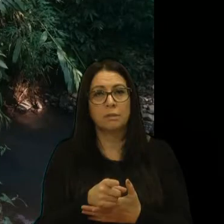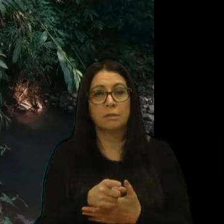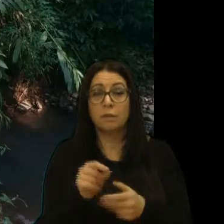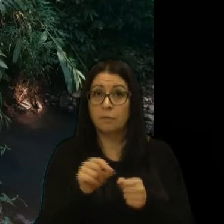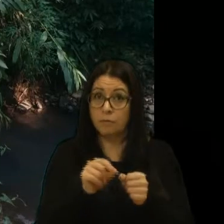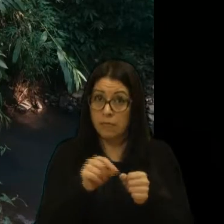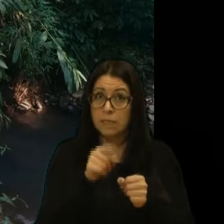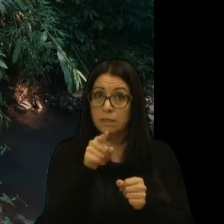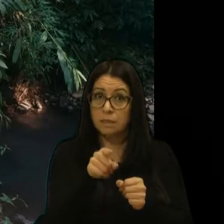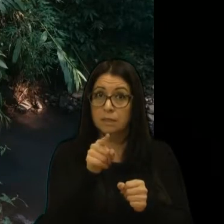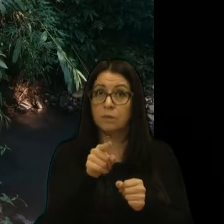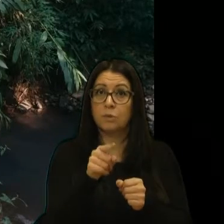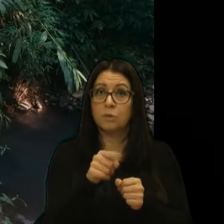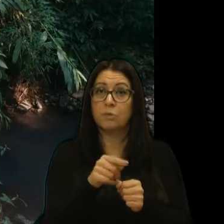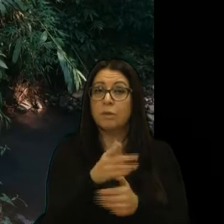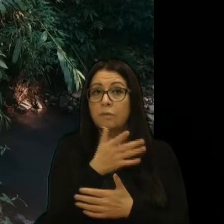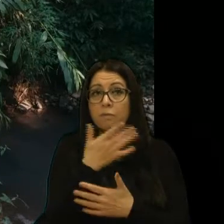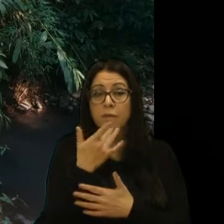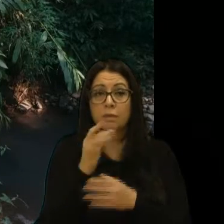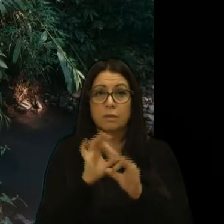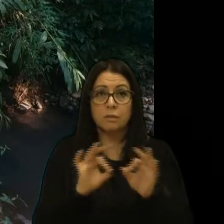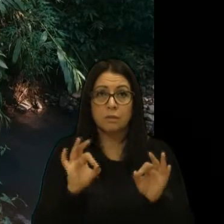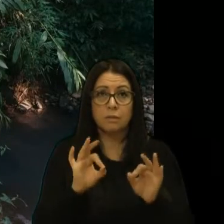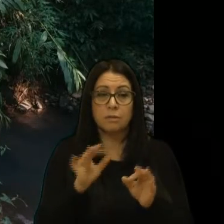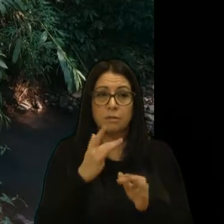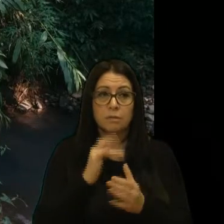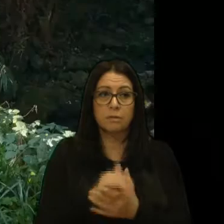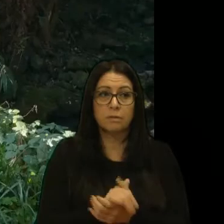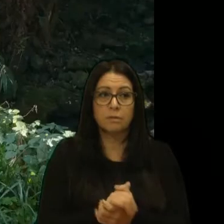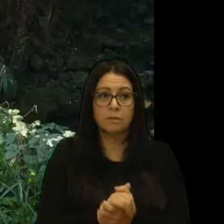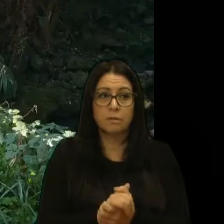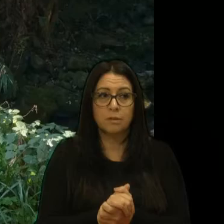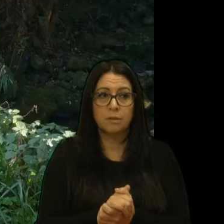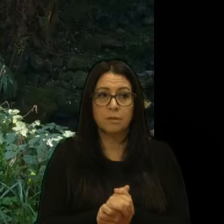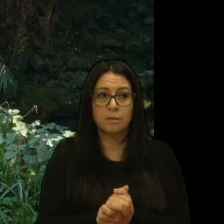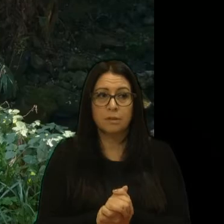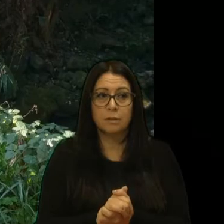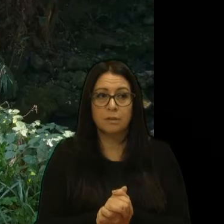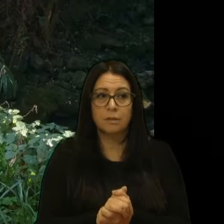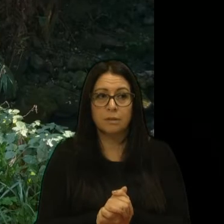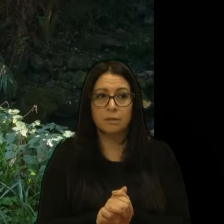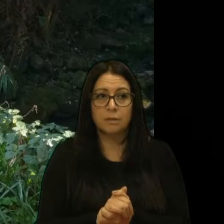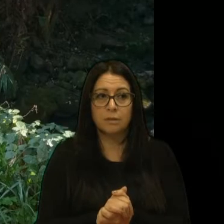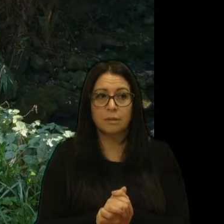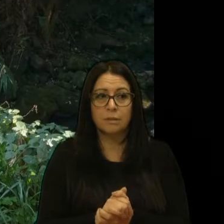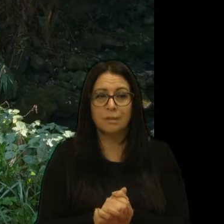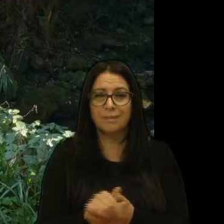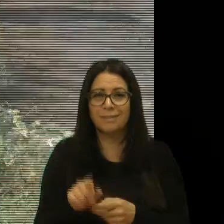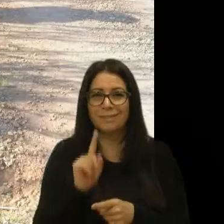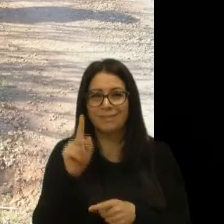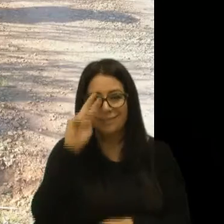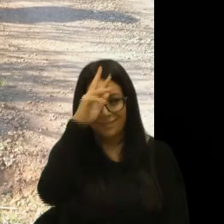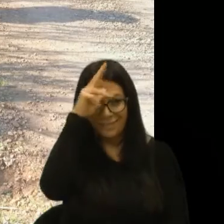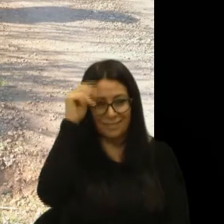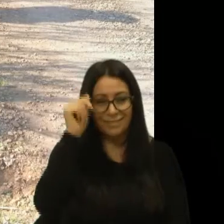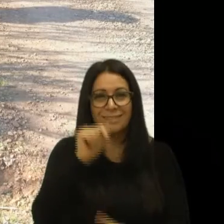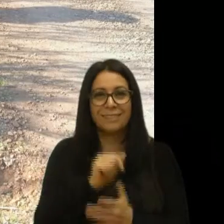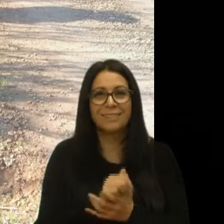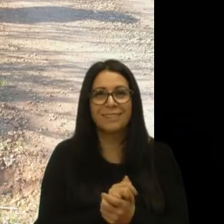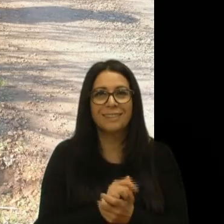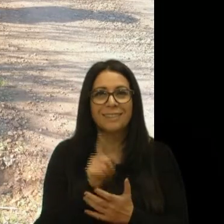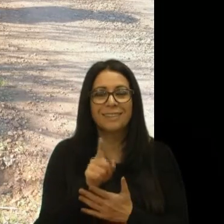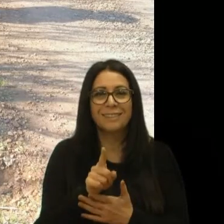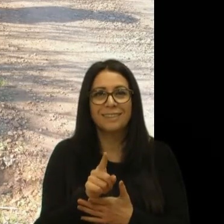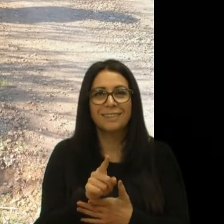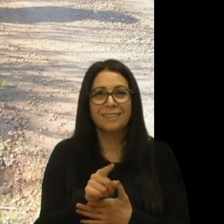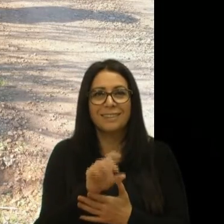fazer isso, e é fácil, simples e fácil de fazer, só querer, então, a gente vai estar junto, trabalhando junto com o subprefeito, também,